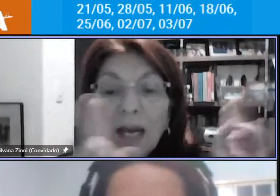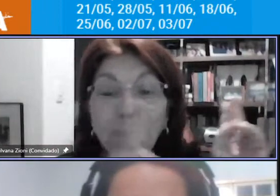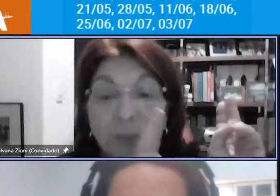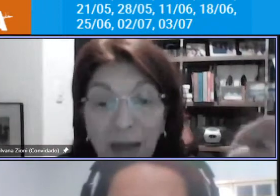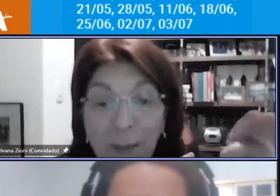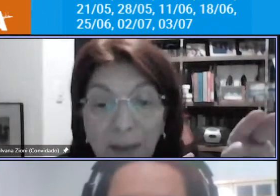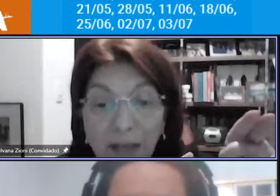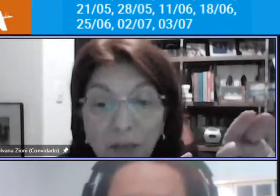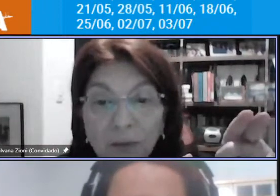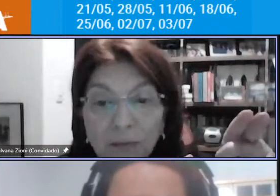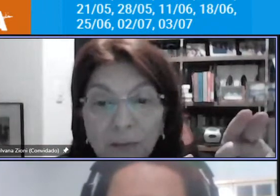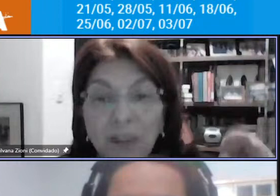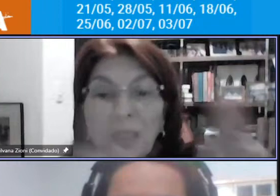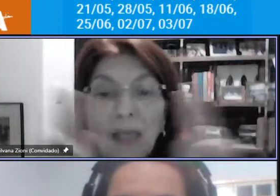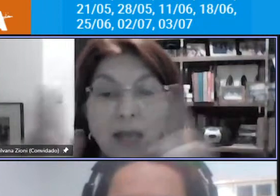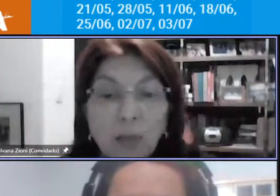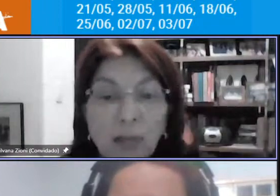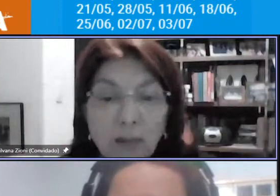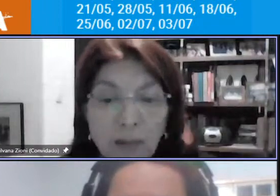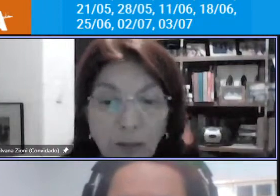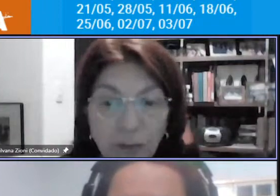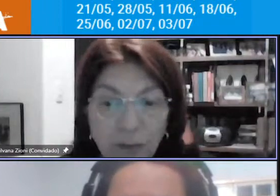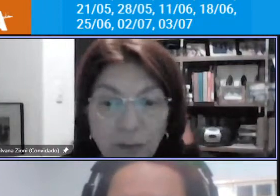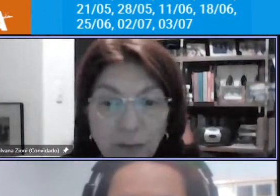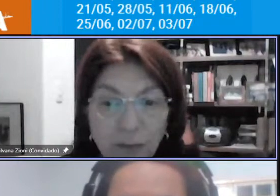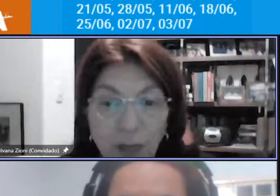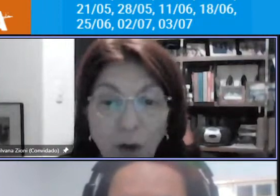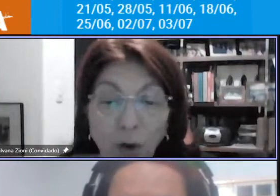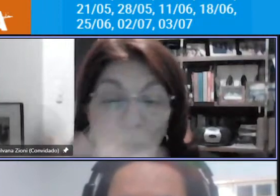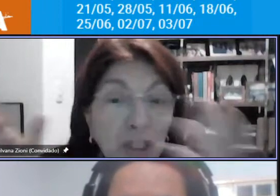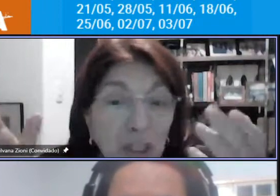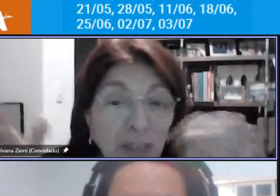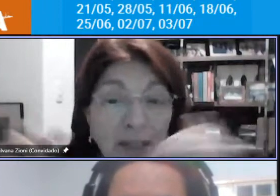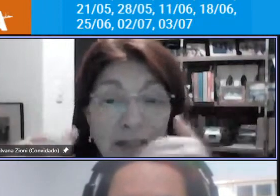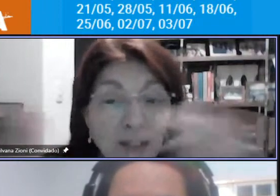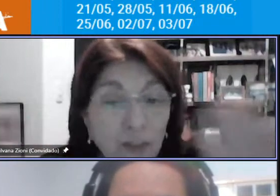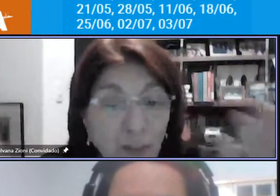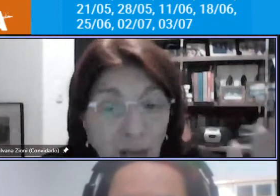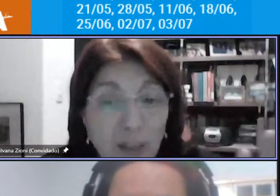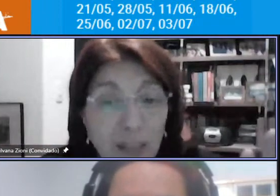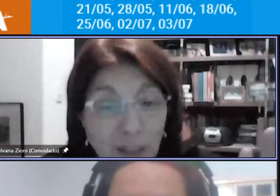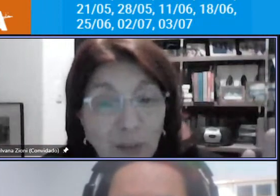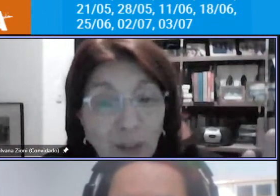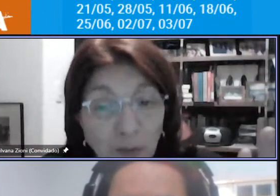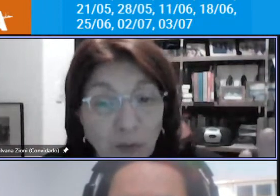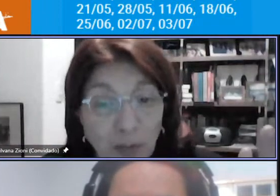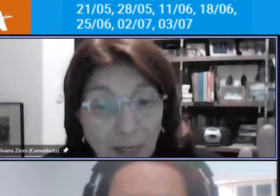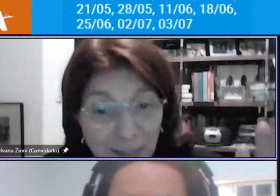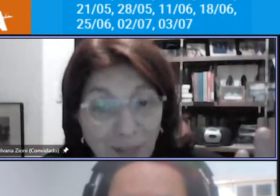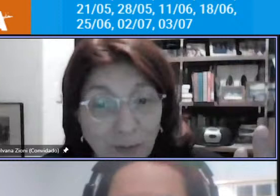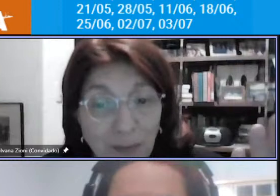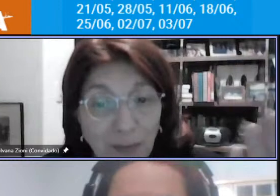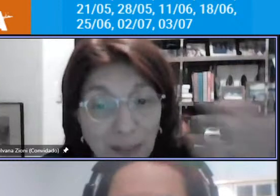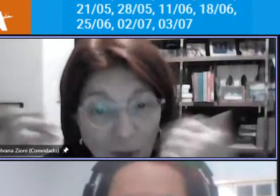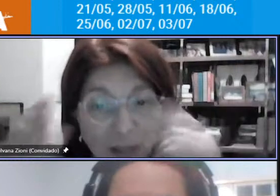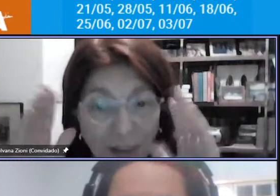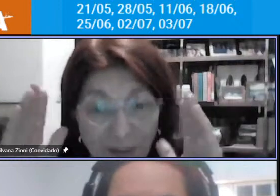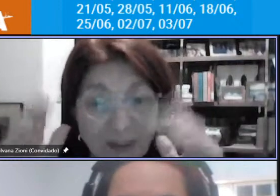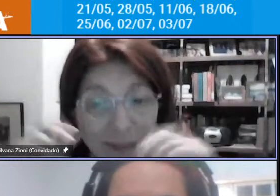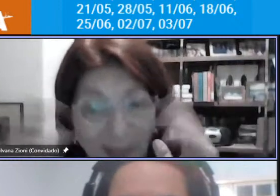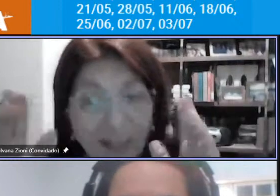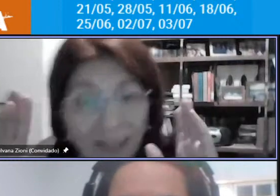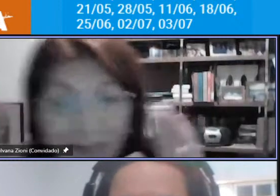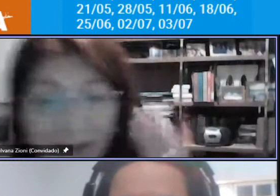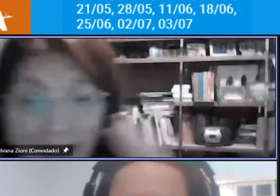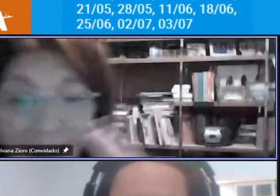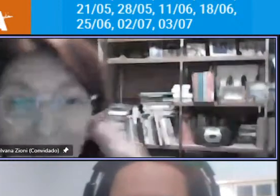trabalho e educação hoje em dia está se desvalorizando tanto a educação mas olha